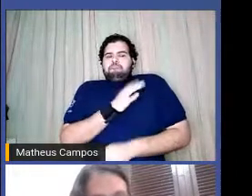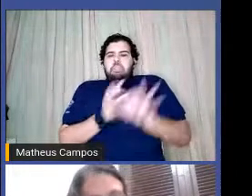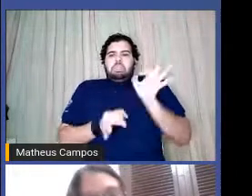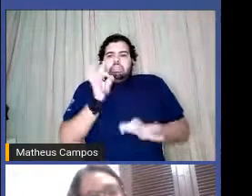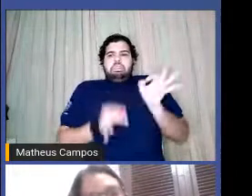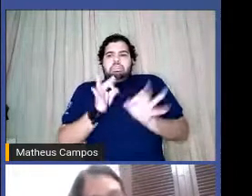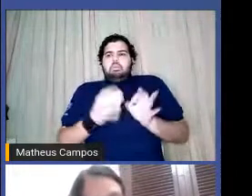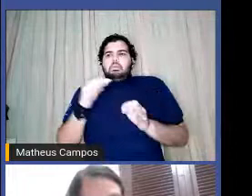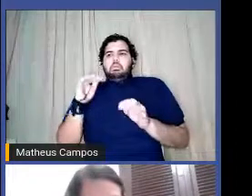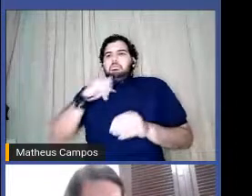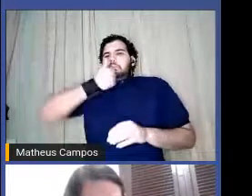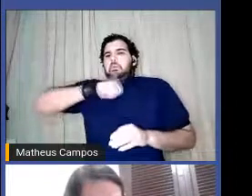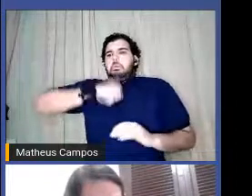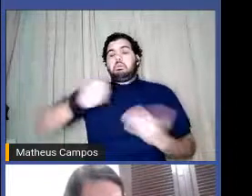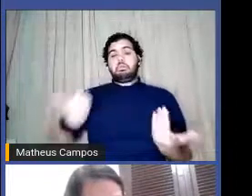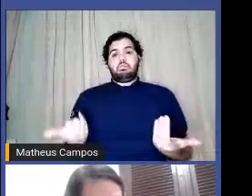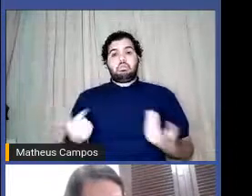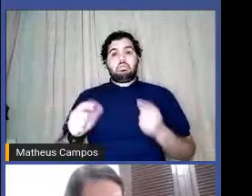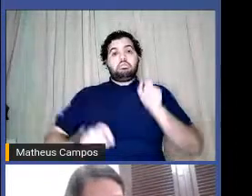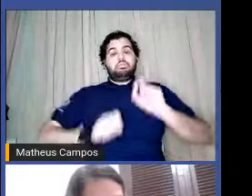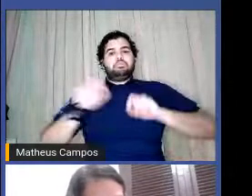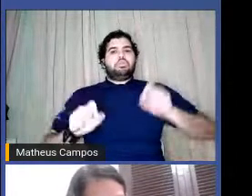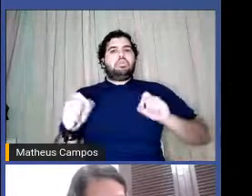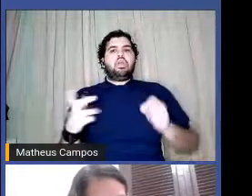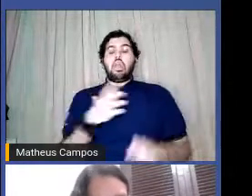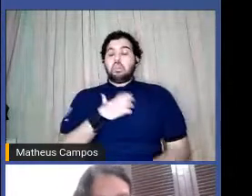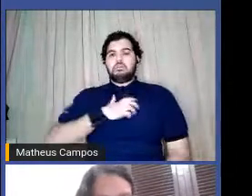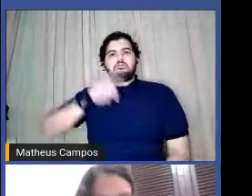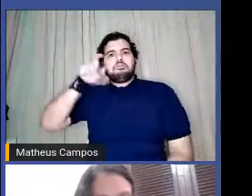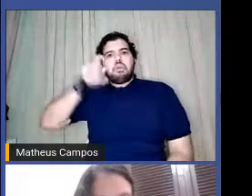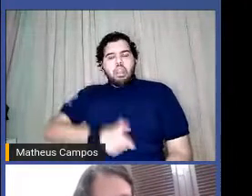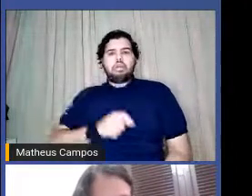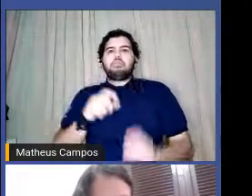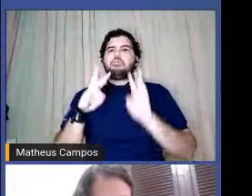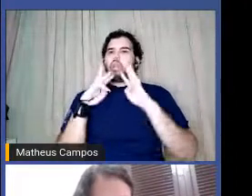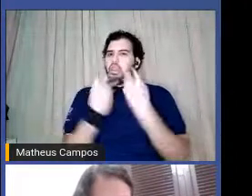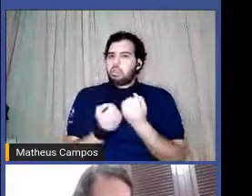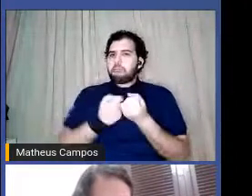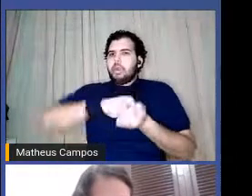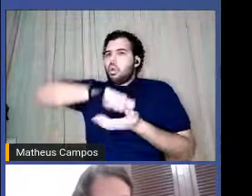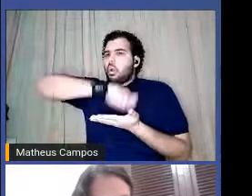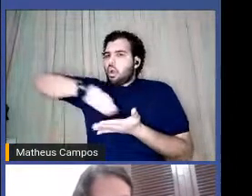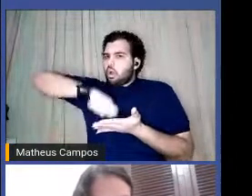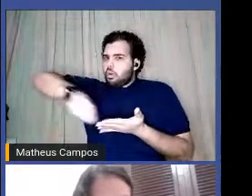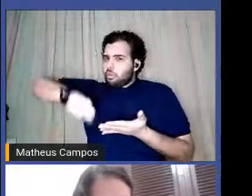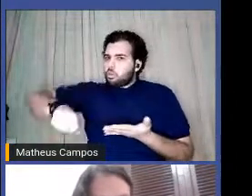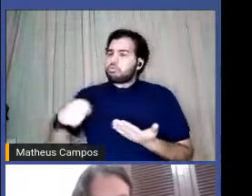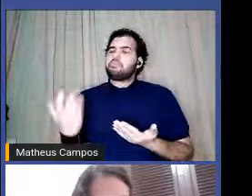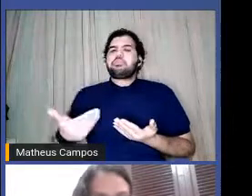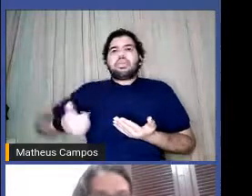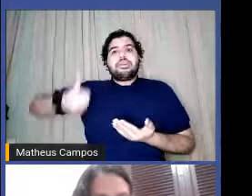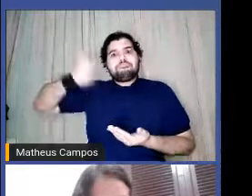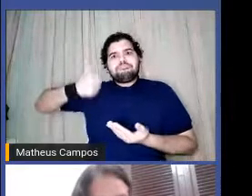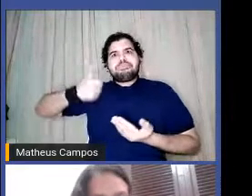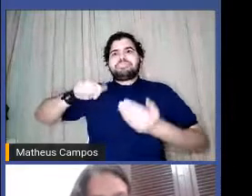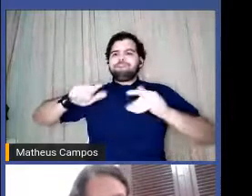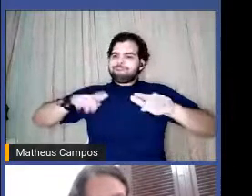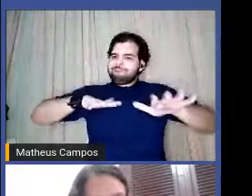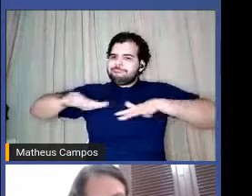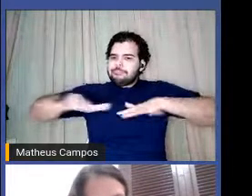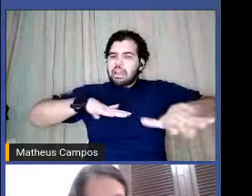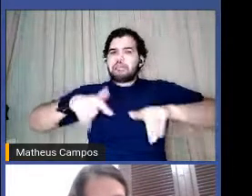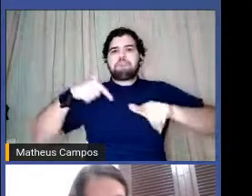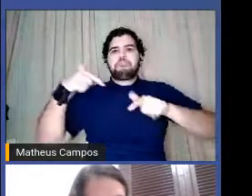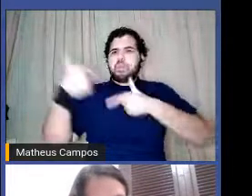E aí, foi muito interessante essa oficina de escrita, porque foi a nossa primeira atividade presencial, assim, enquanto